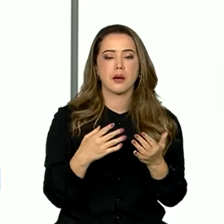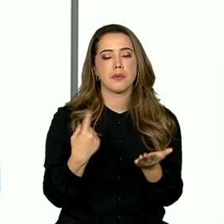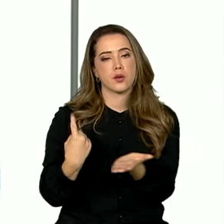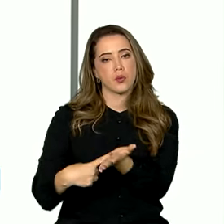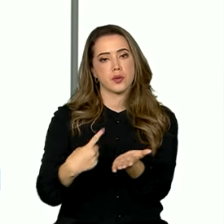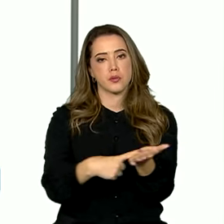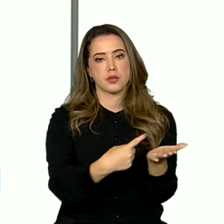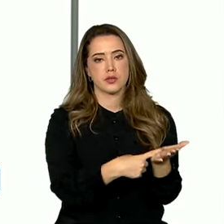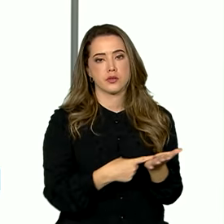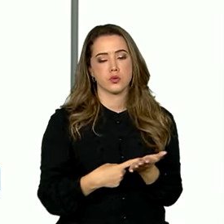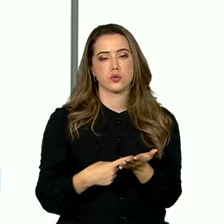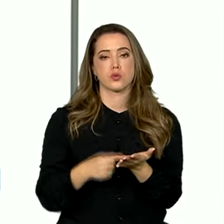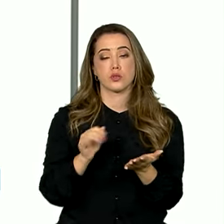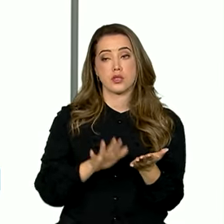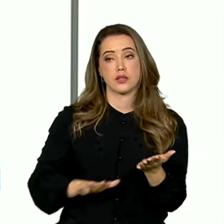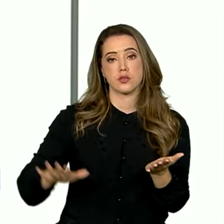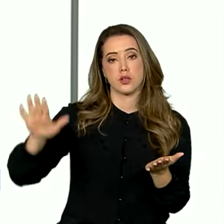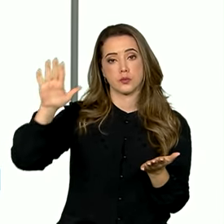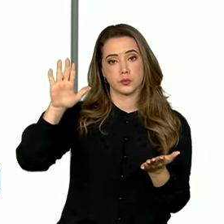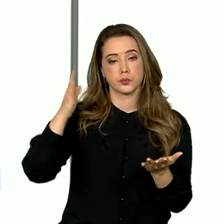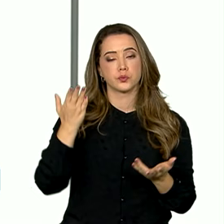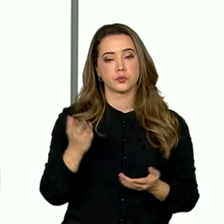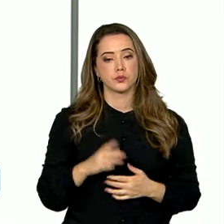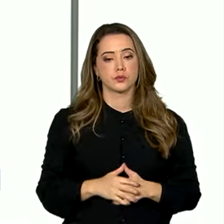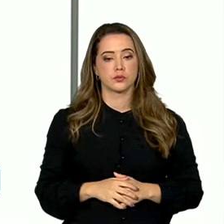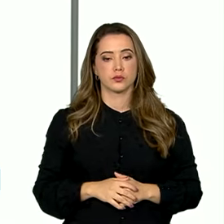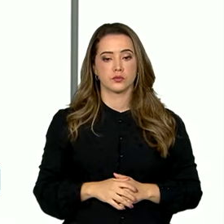nacional de preferência, convenção nacional,